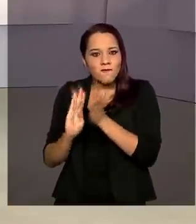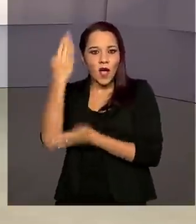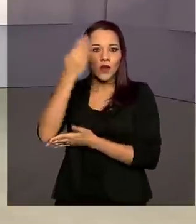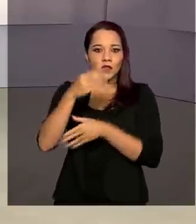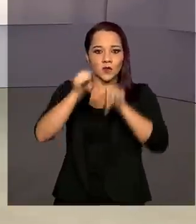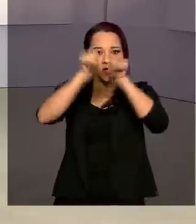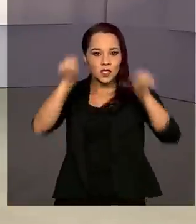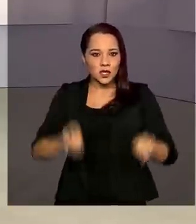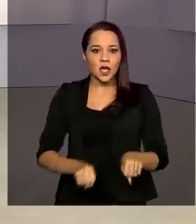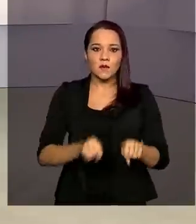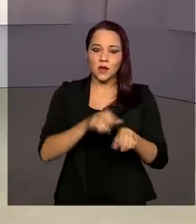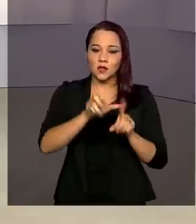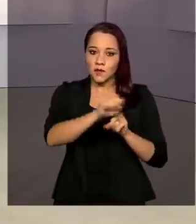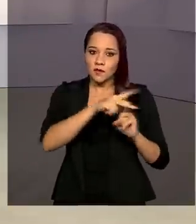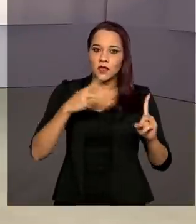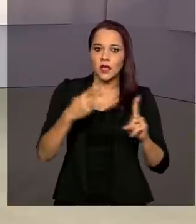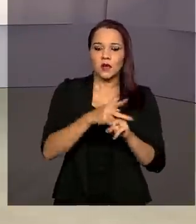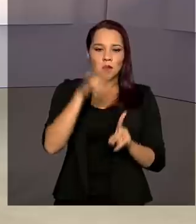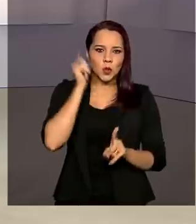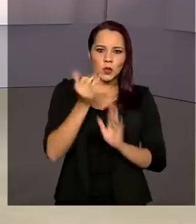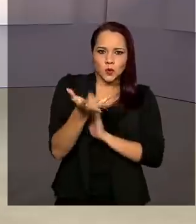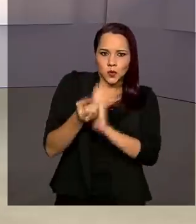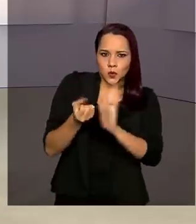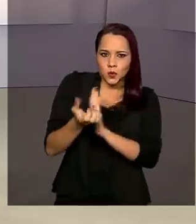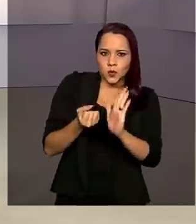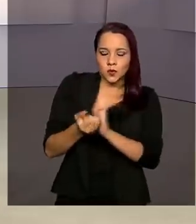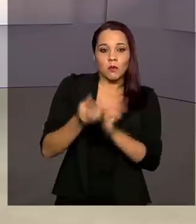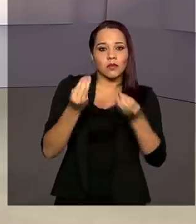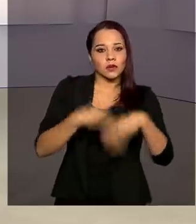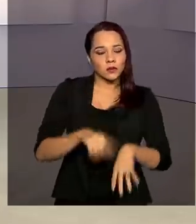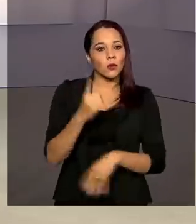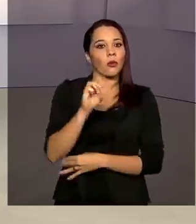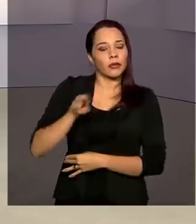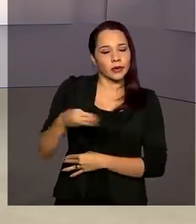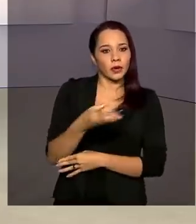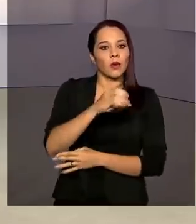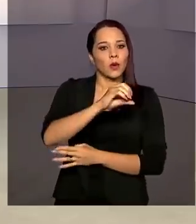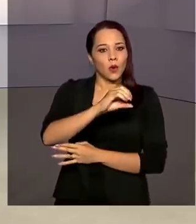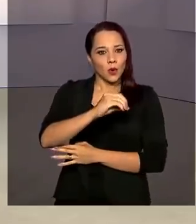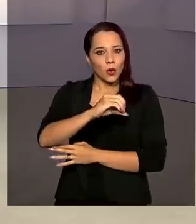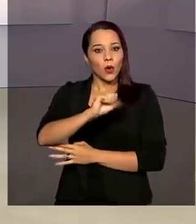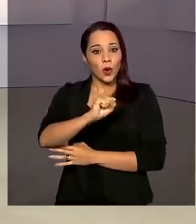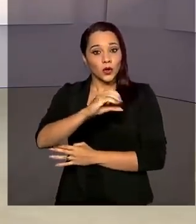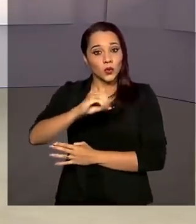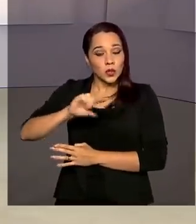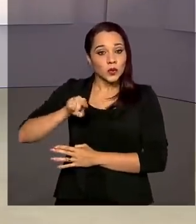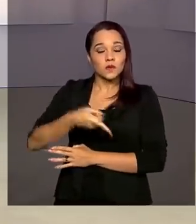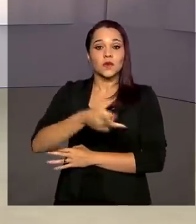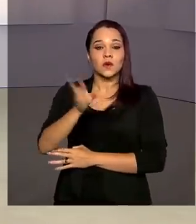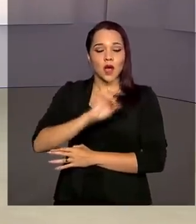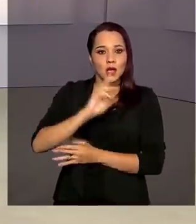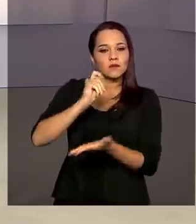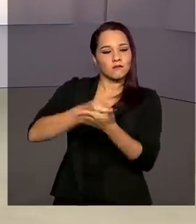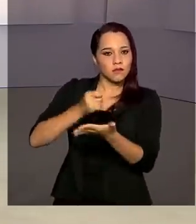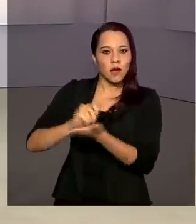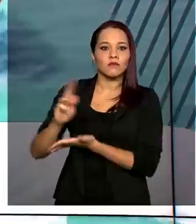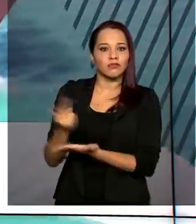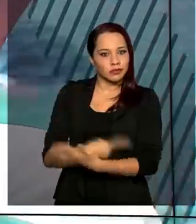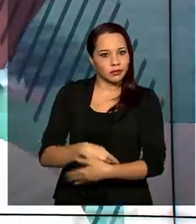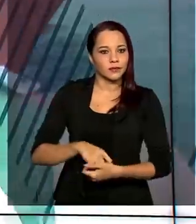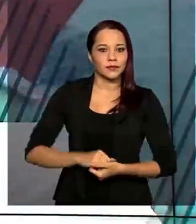previdenciários para obtenção dos benefícios, um prejuízo de R 1,8 milhão pagos indevidamente.